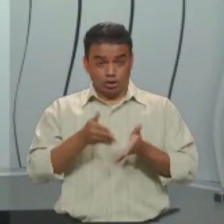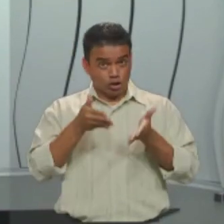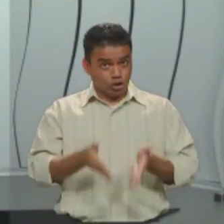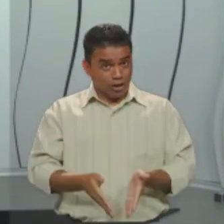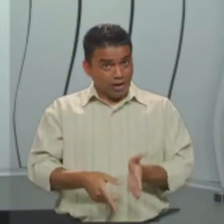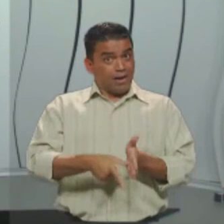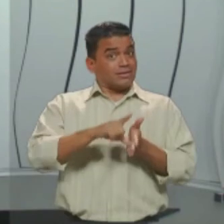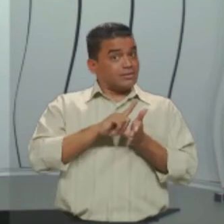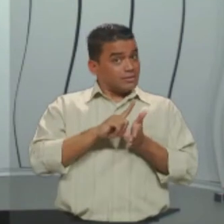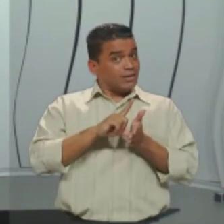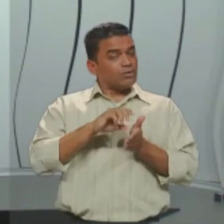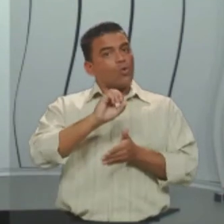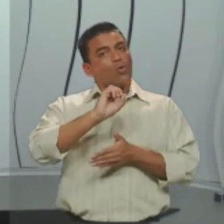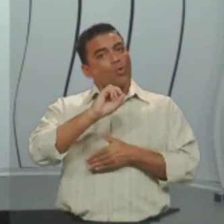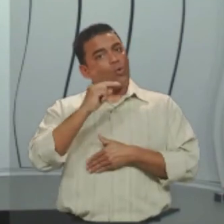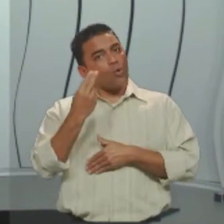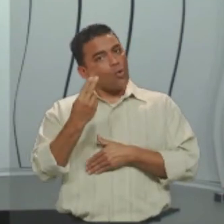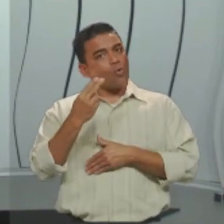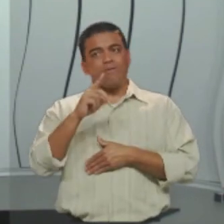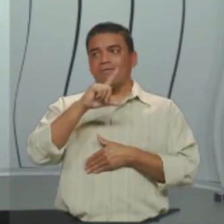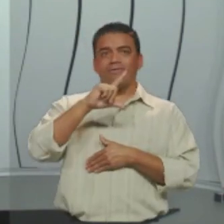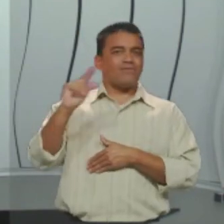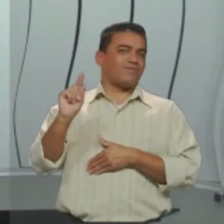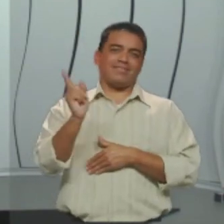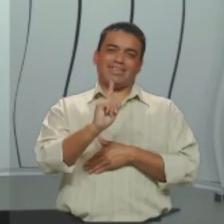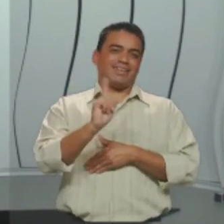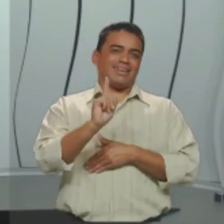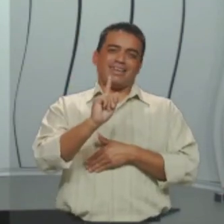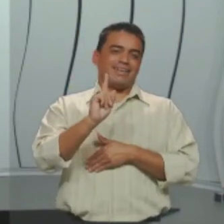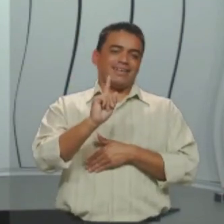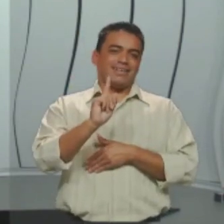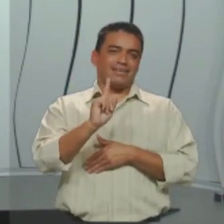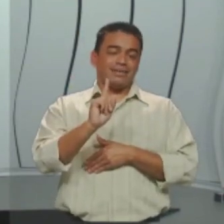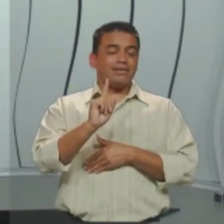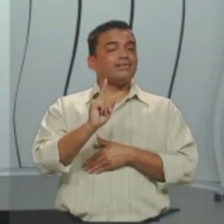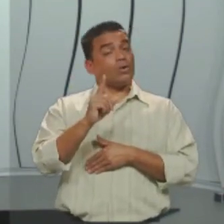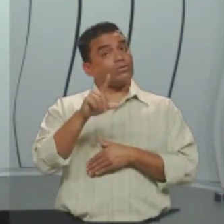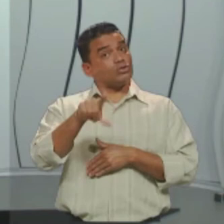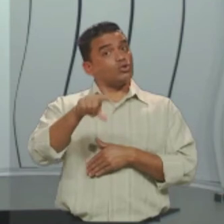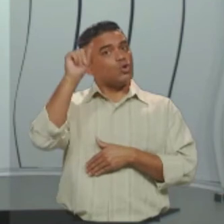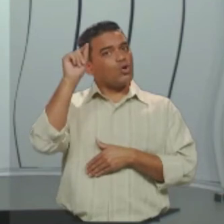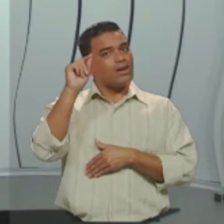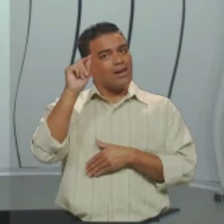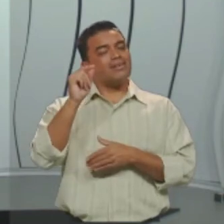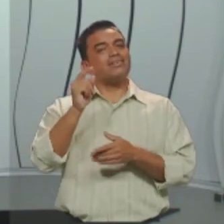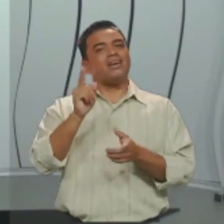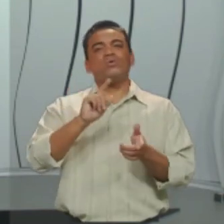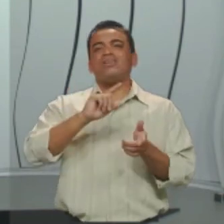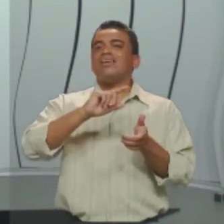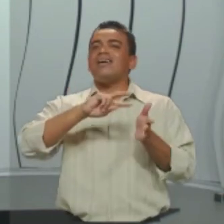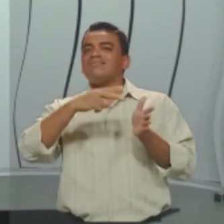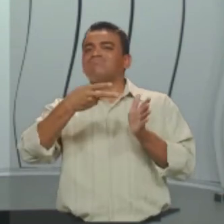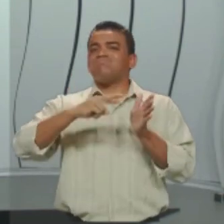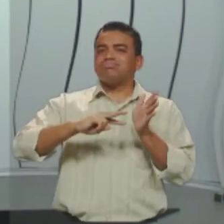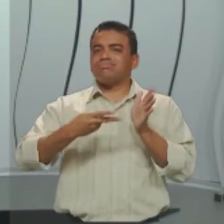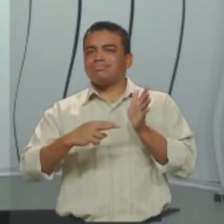ou não sairá mais. Essa é a opção. Certo? Nós temos aqui alternância,